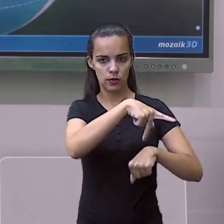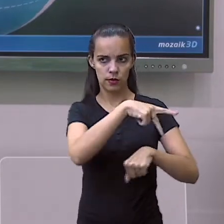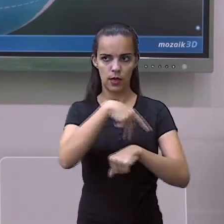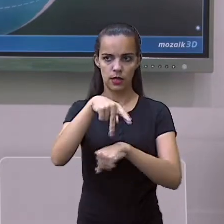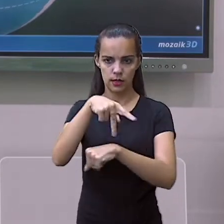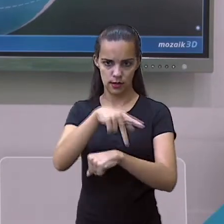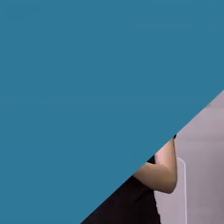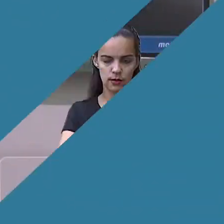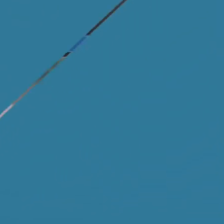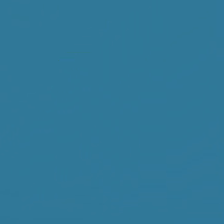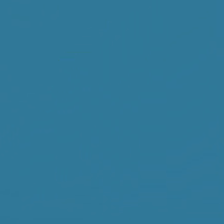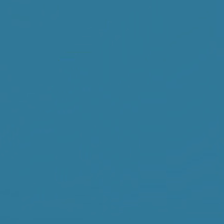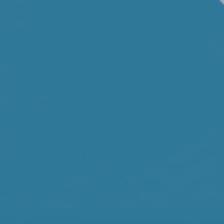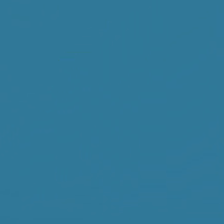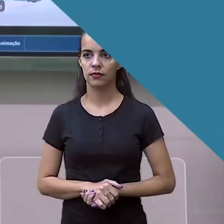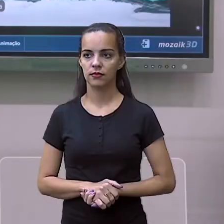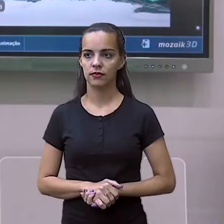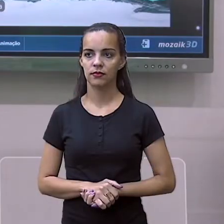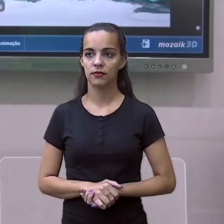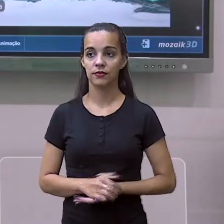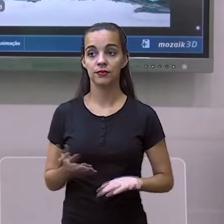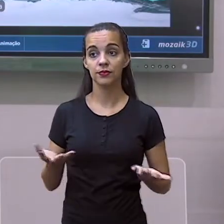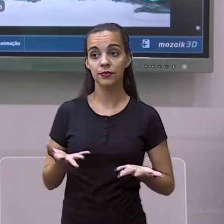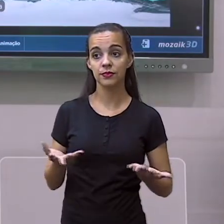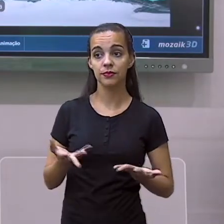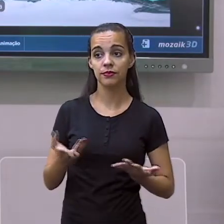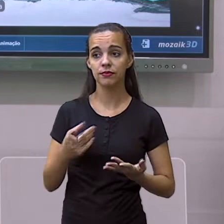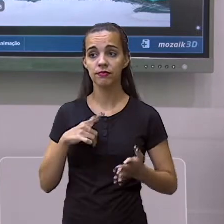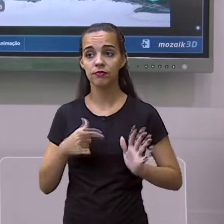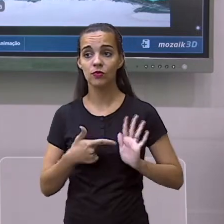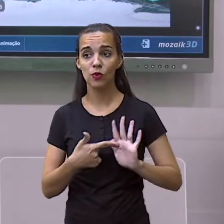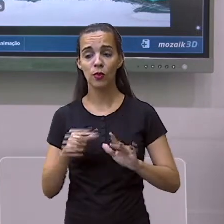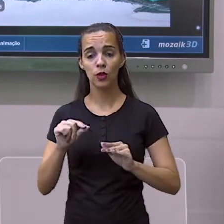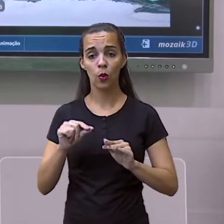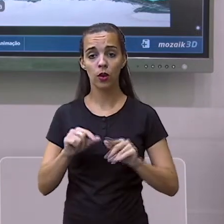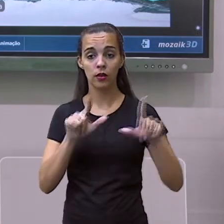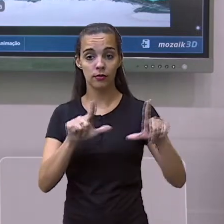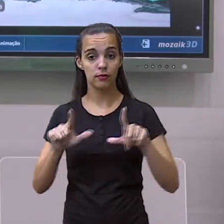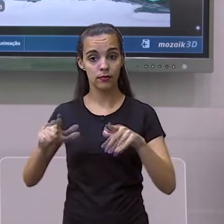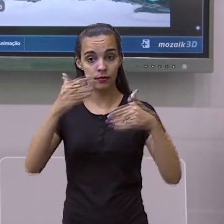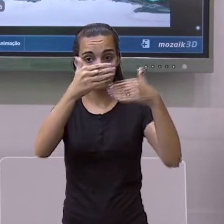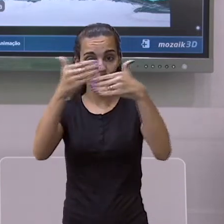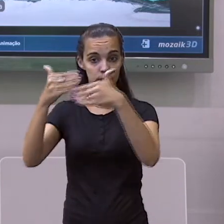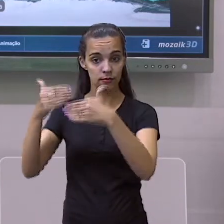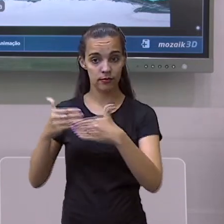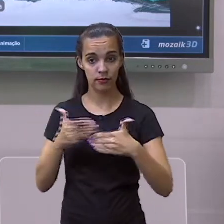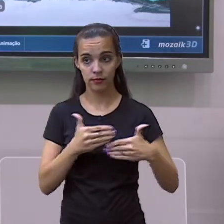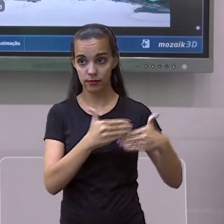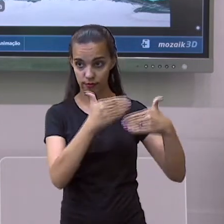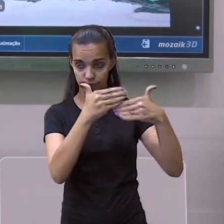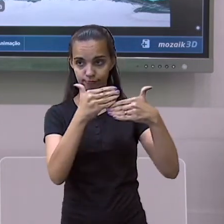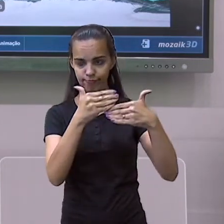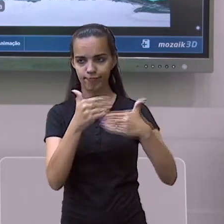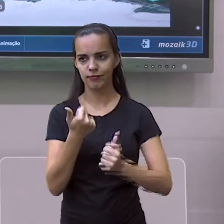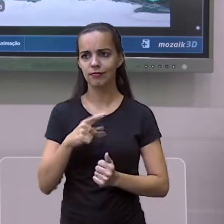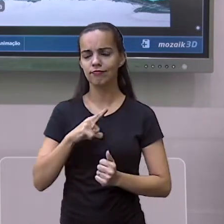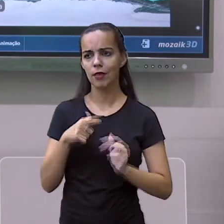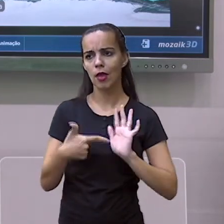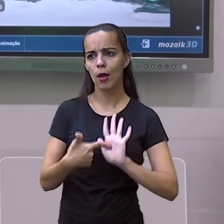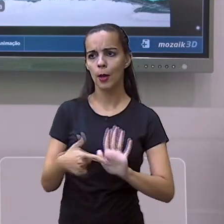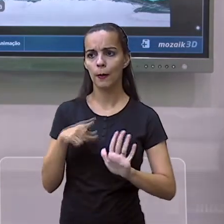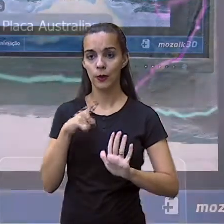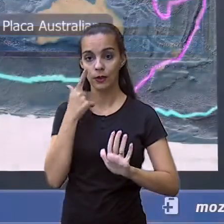Ok? Agora, com as placas tectônicas aqui na tela, você pode